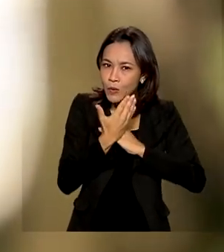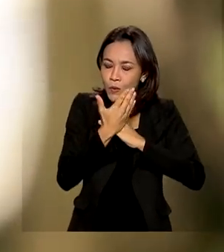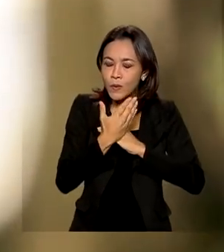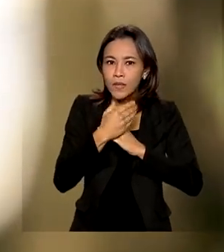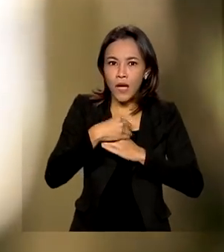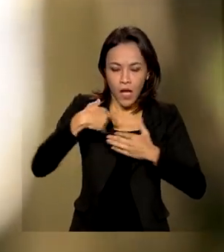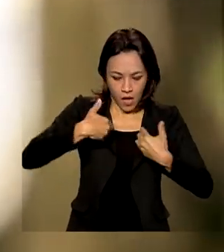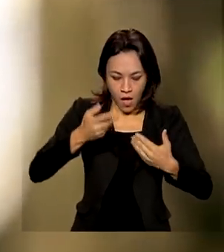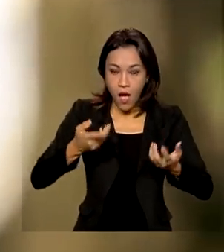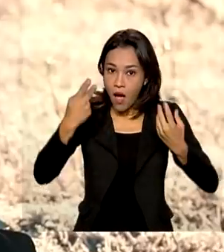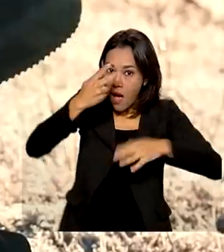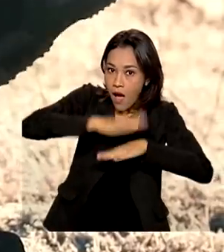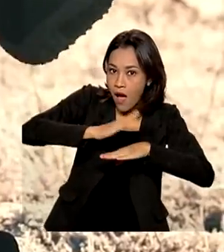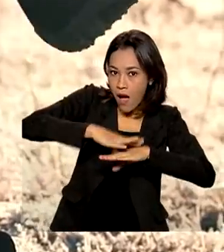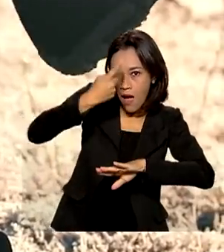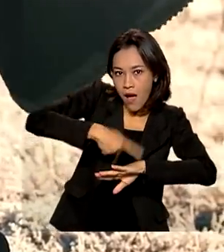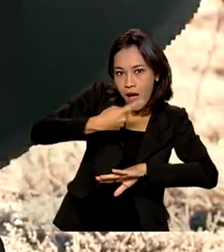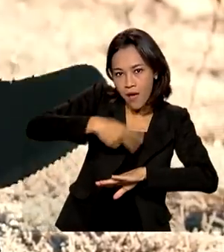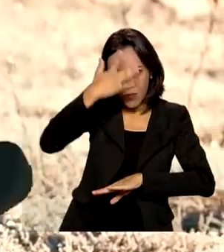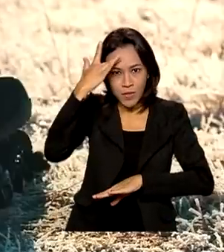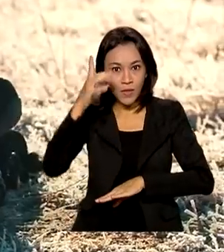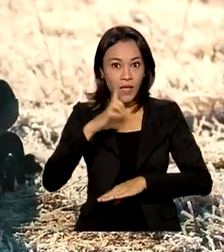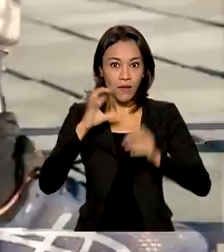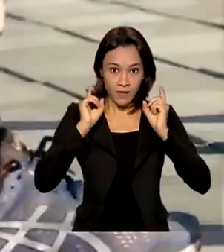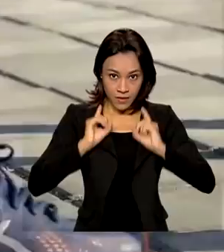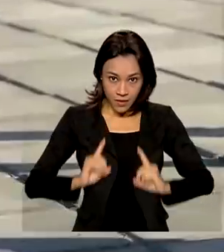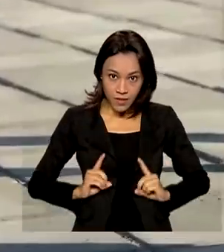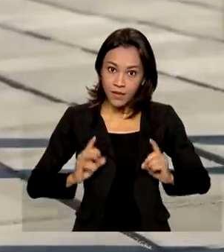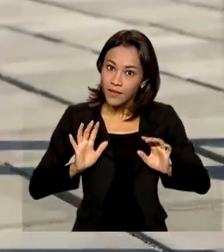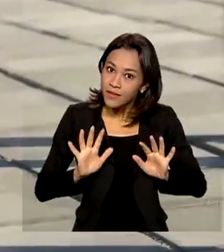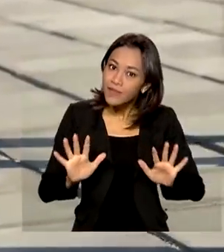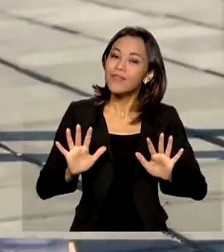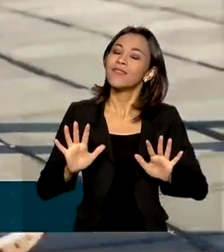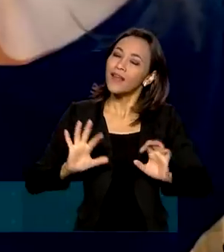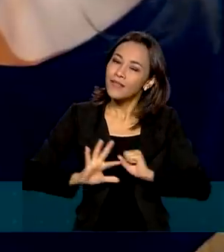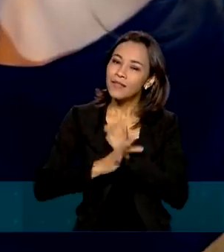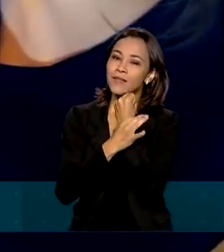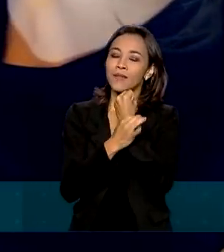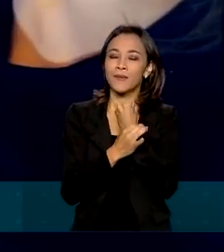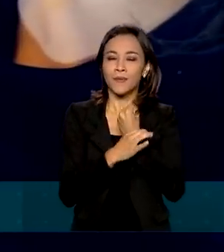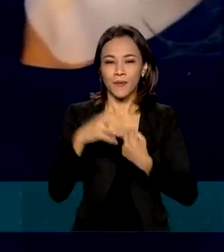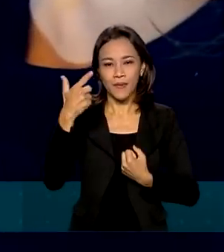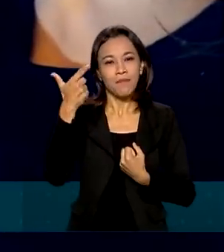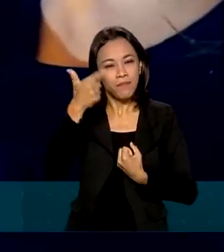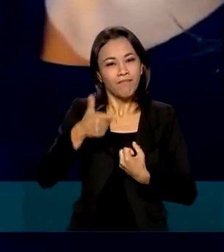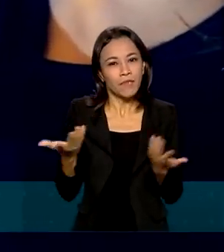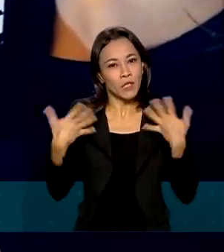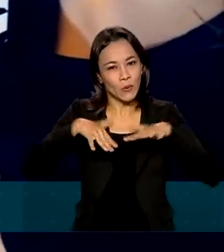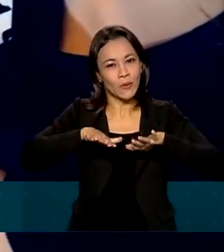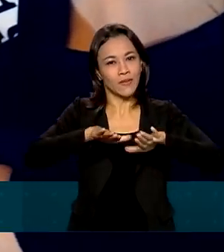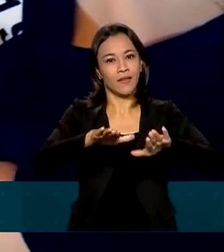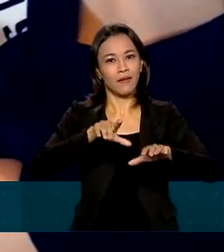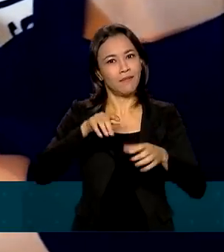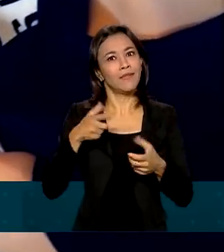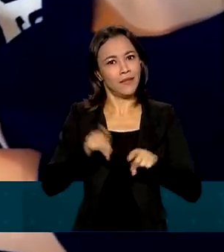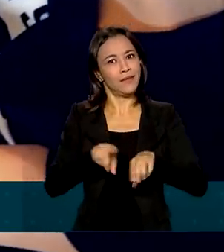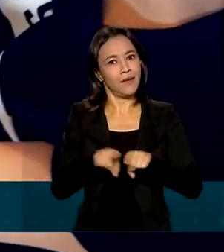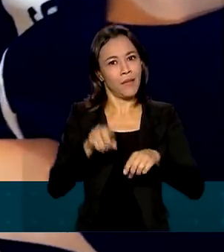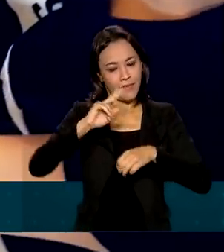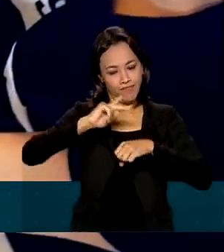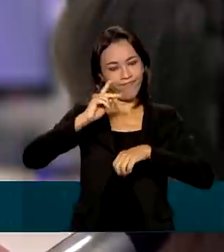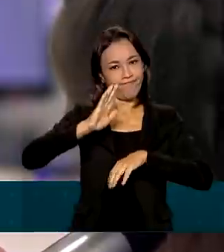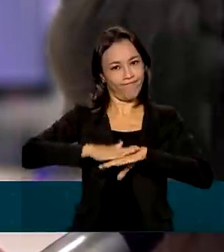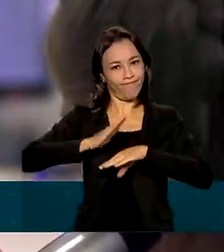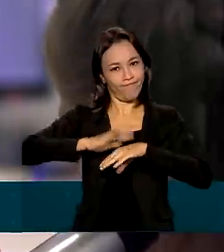funcionais de pessoas com deficiência e, assim, garantem mais inclusão e independência. Essa